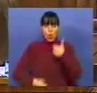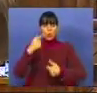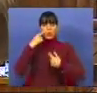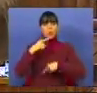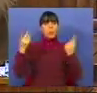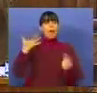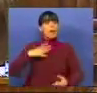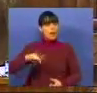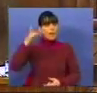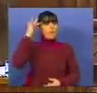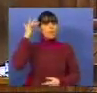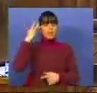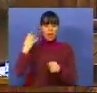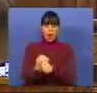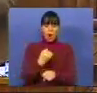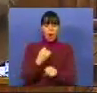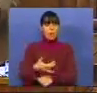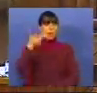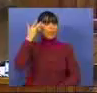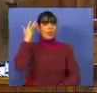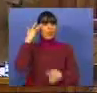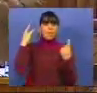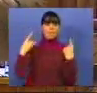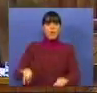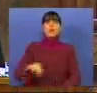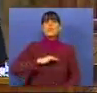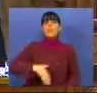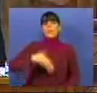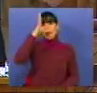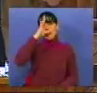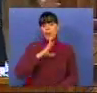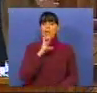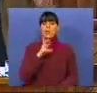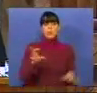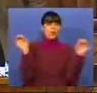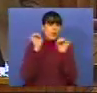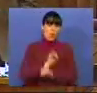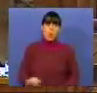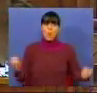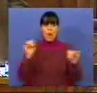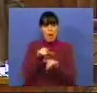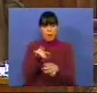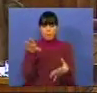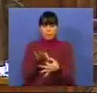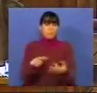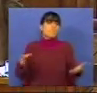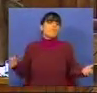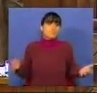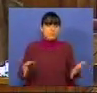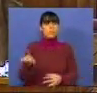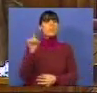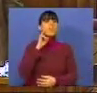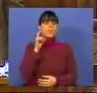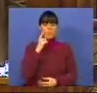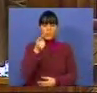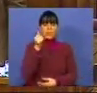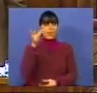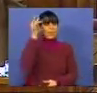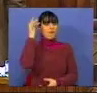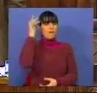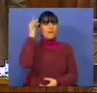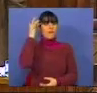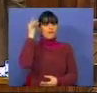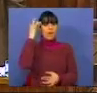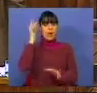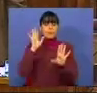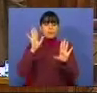facilidade em obras fáceis. E o Sr. Primeiro-Ministro não tem resposta a este respeito. Aliás, defende dinheiro fácil,